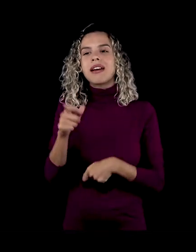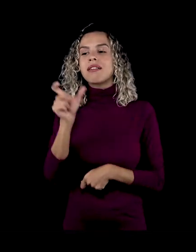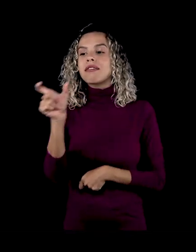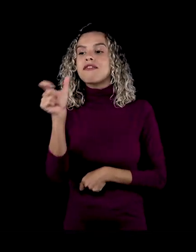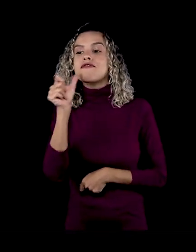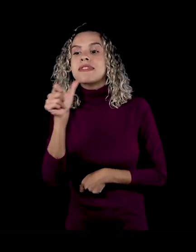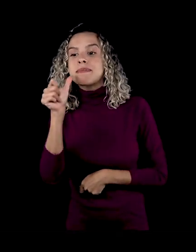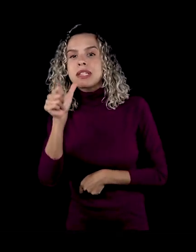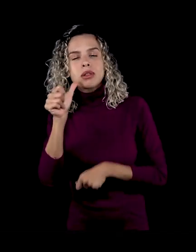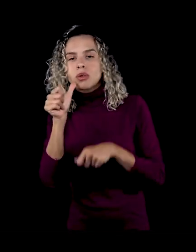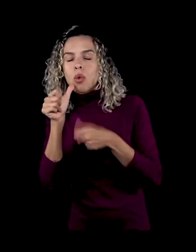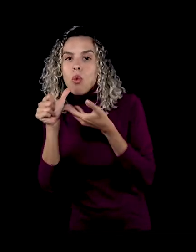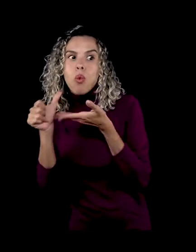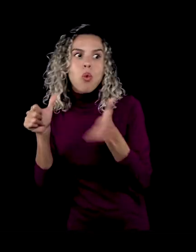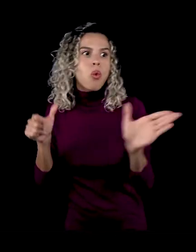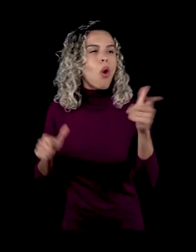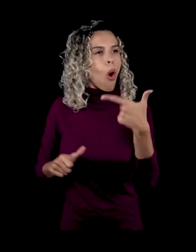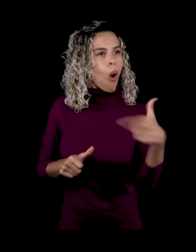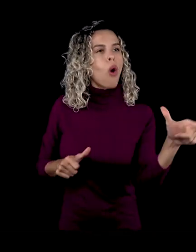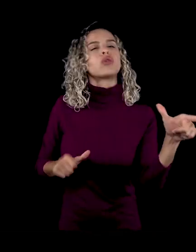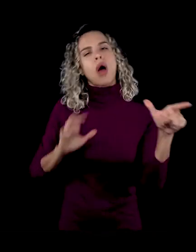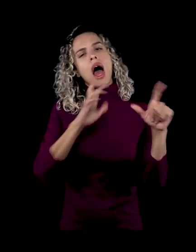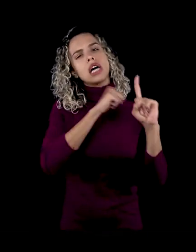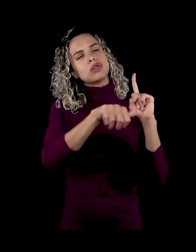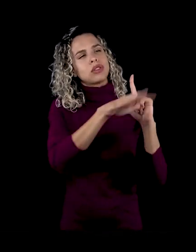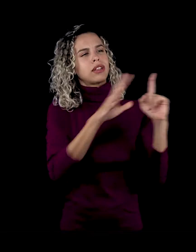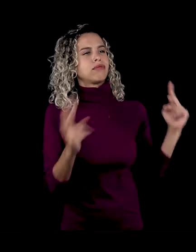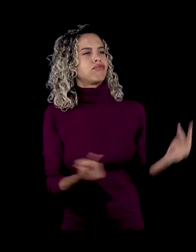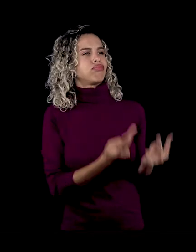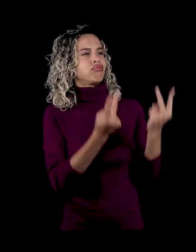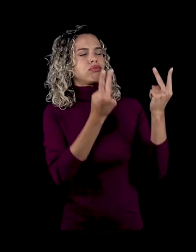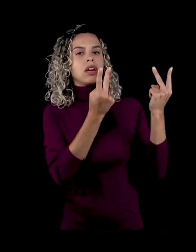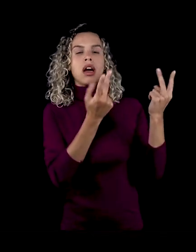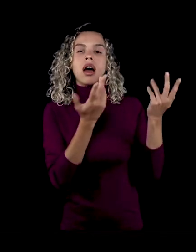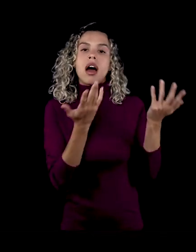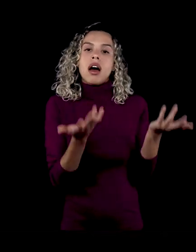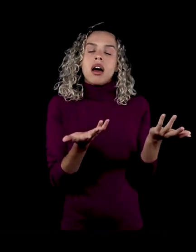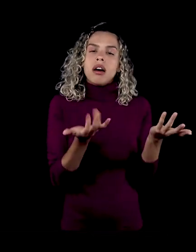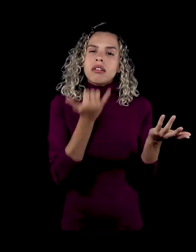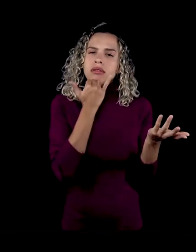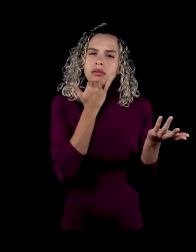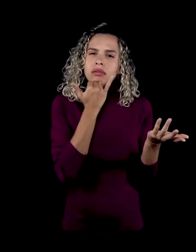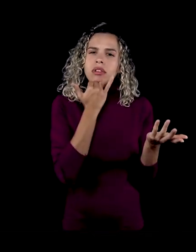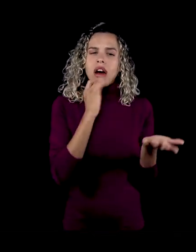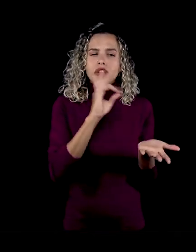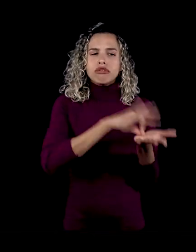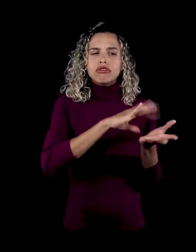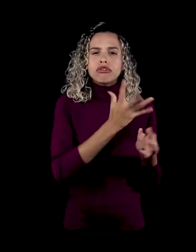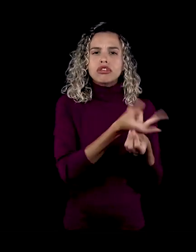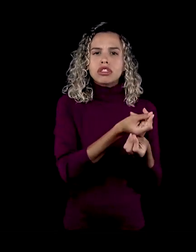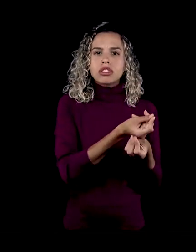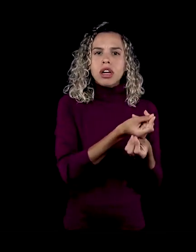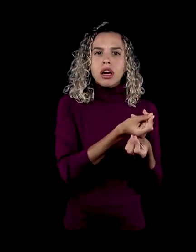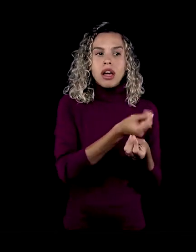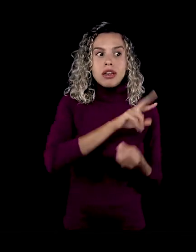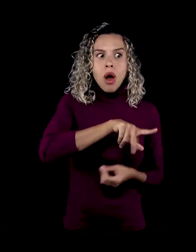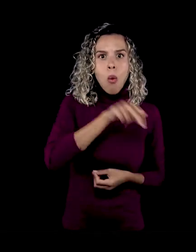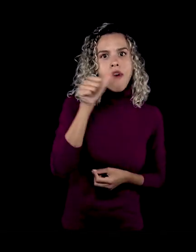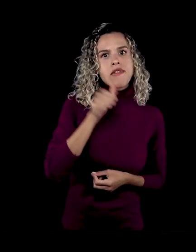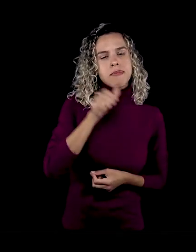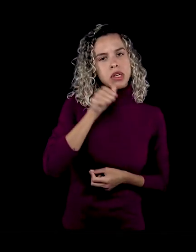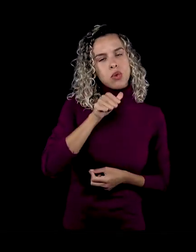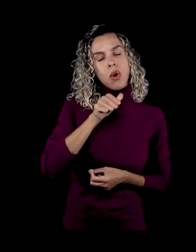feminino para elas se tornarem valorosas. E aí, legitimamente artísticas, né? E a luta das mulheres